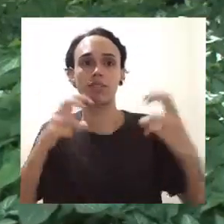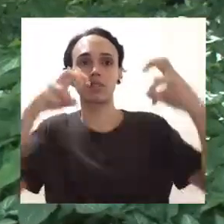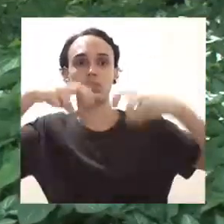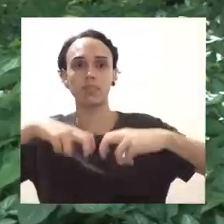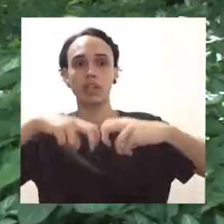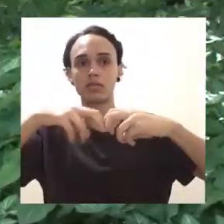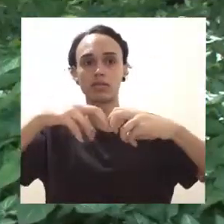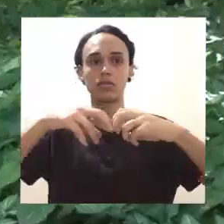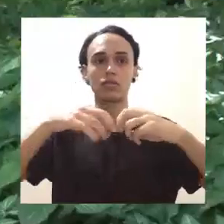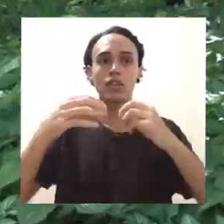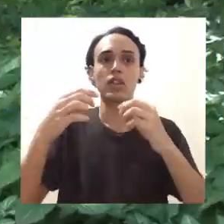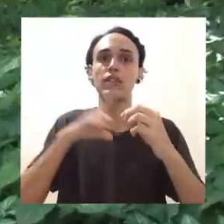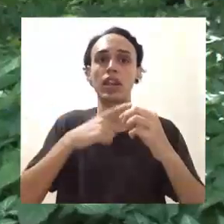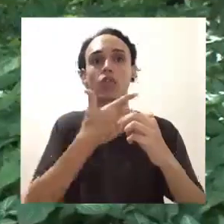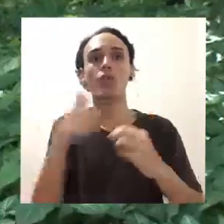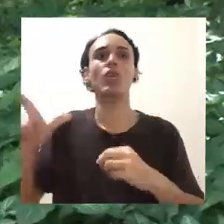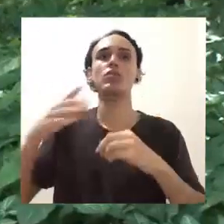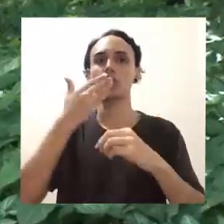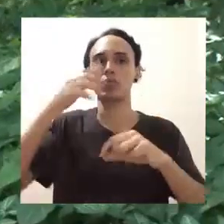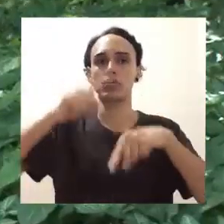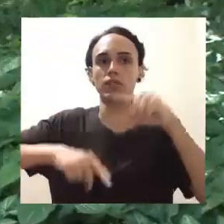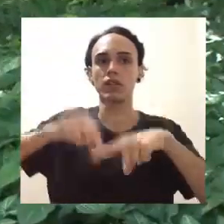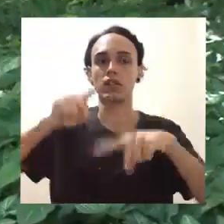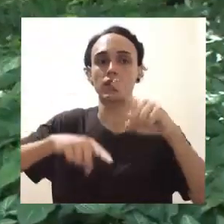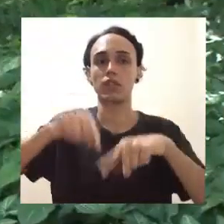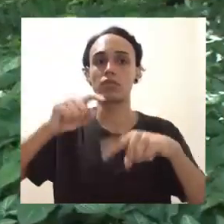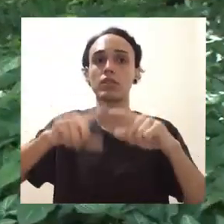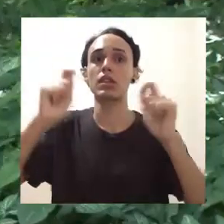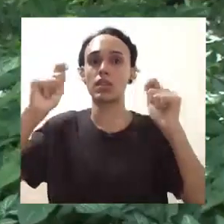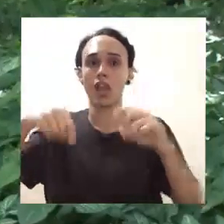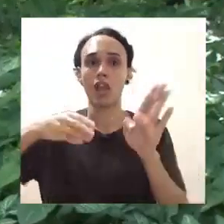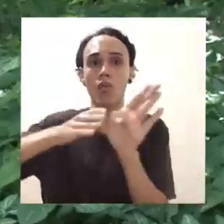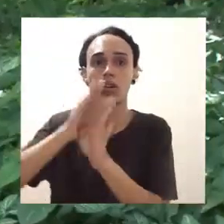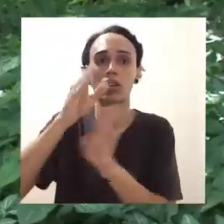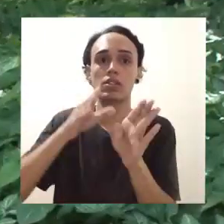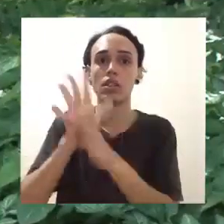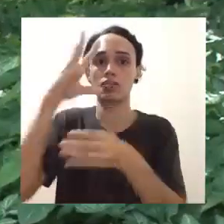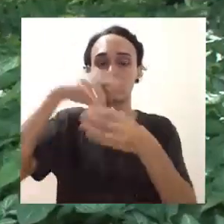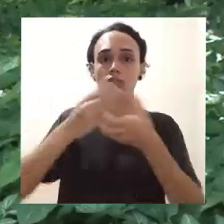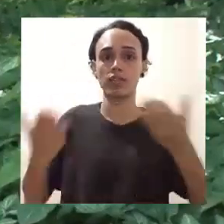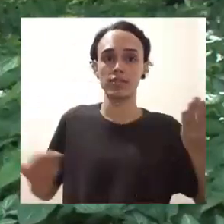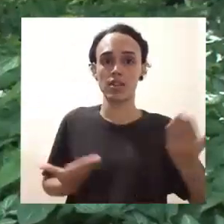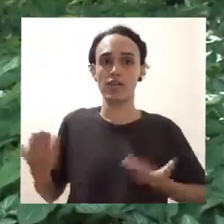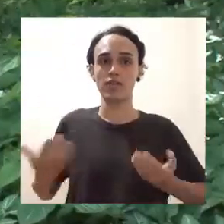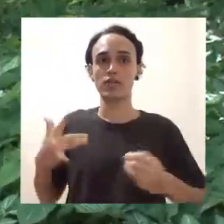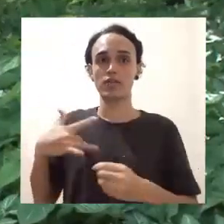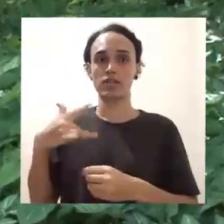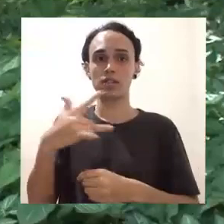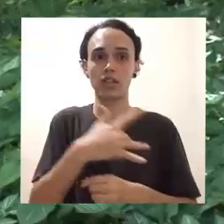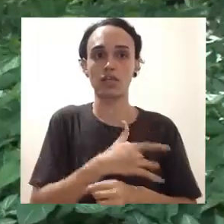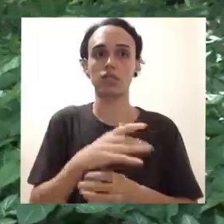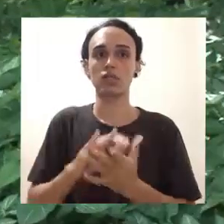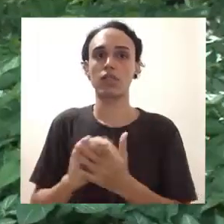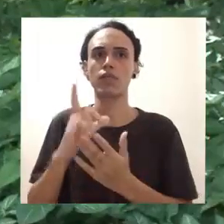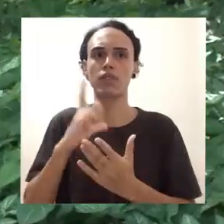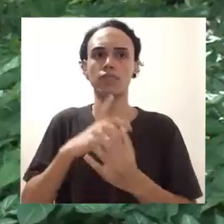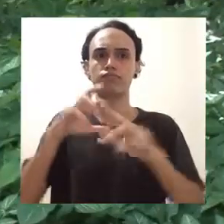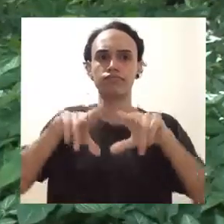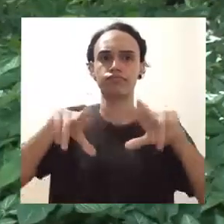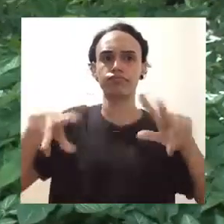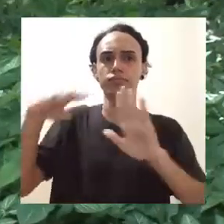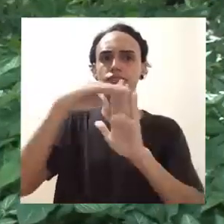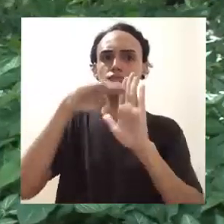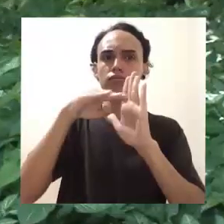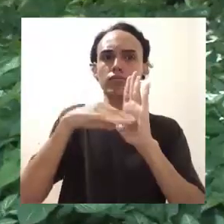dependendo do tipo de atendimento que for prestado, existem outros materiais que devem ser orientados nos